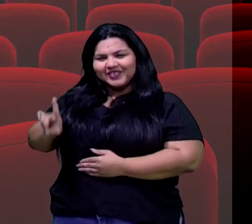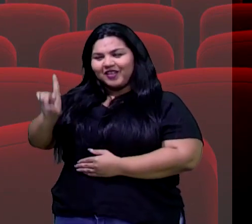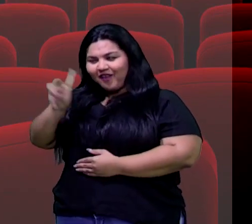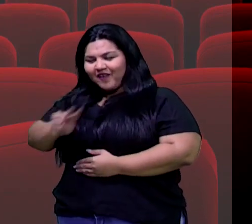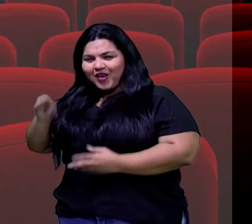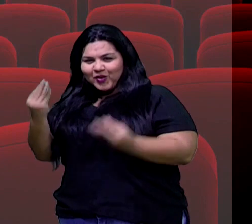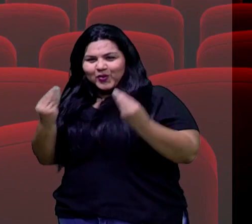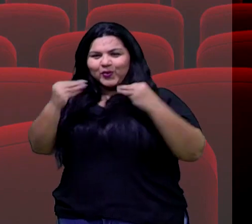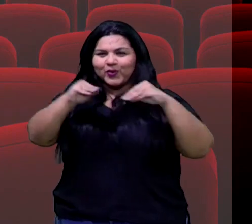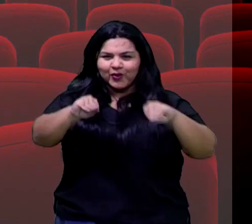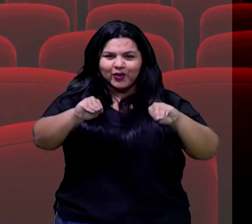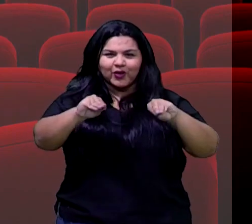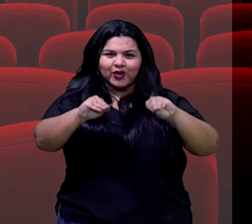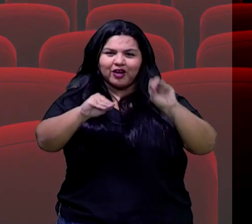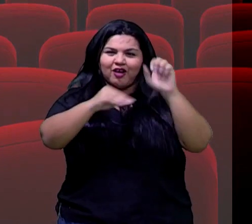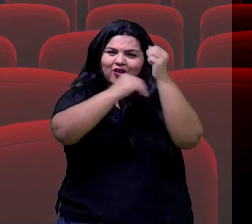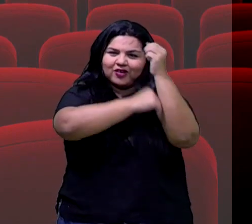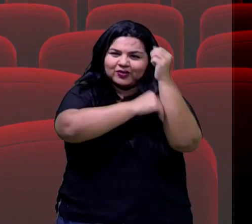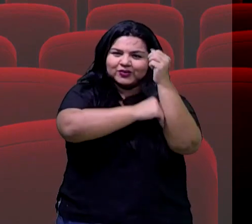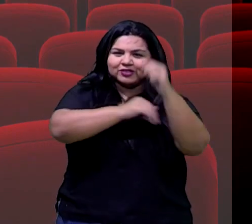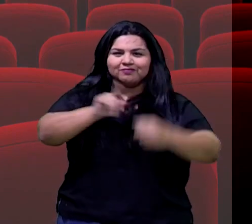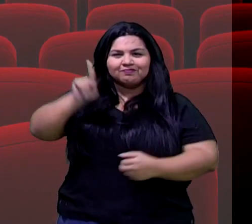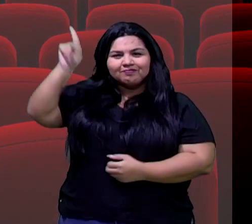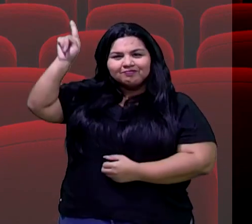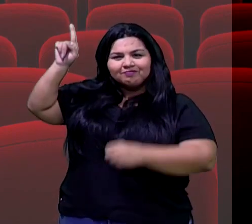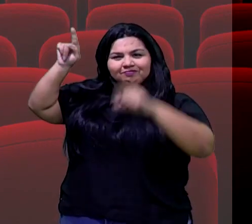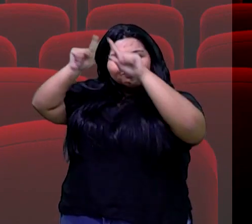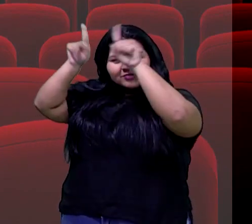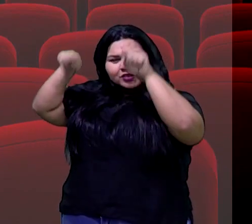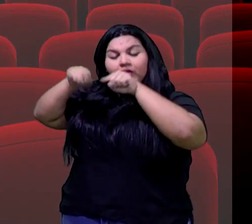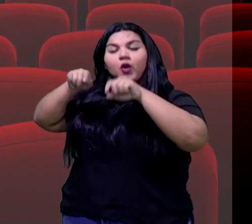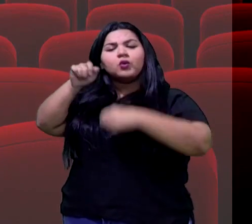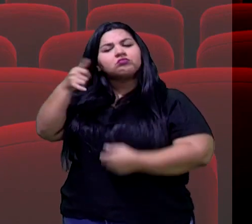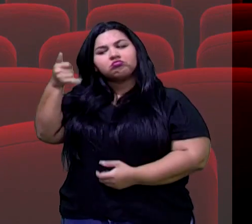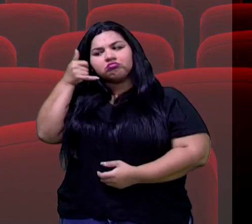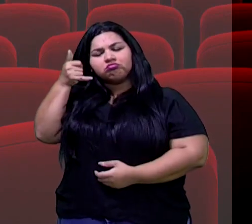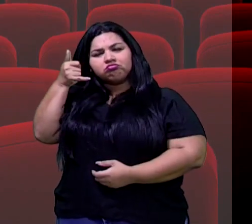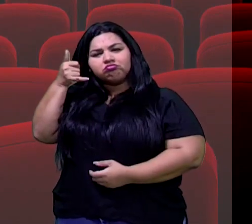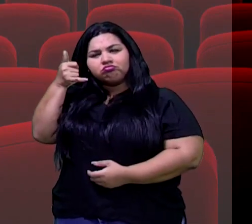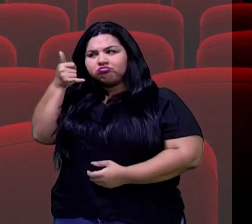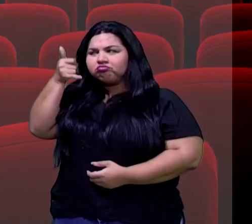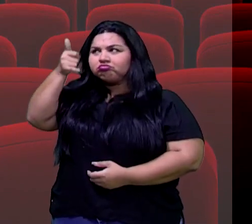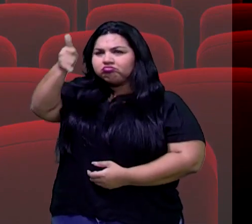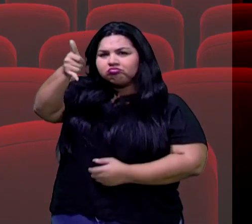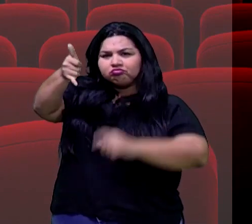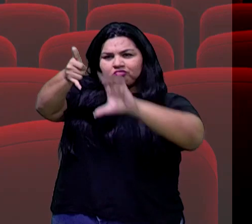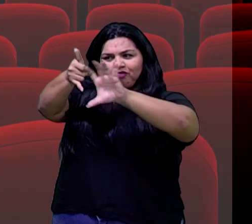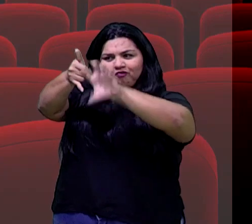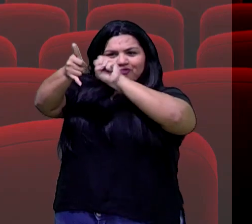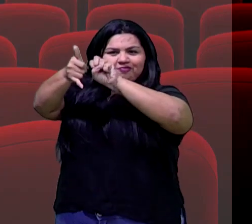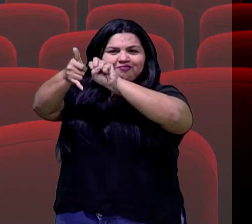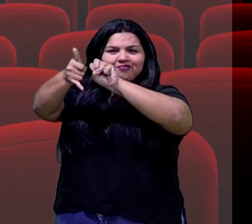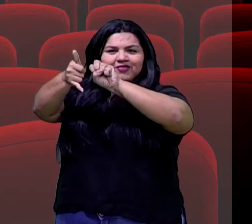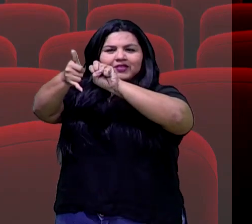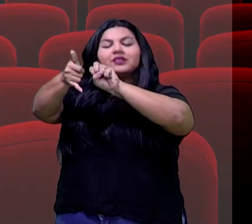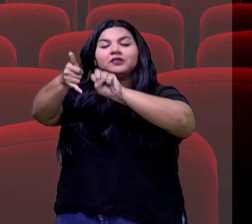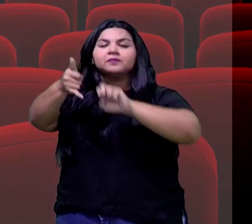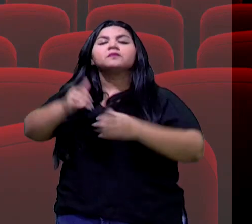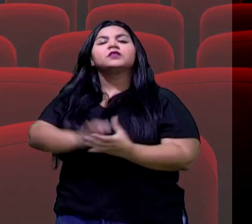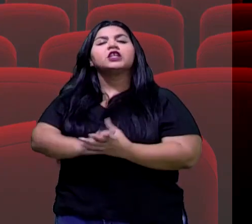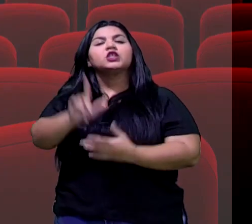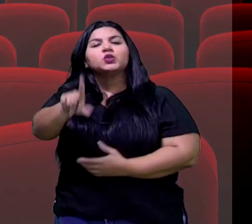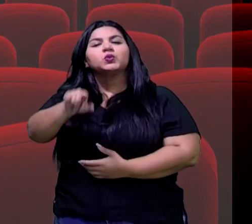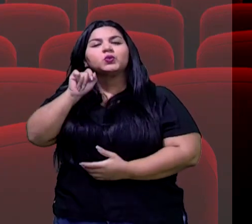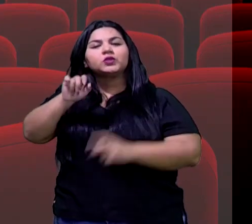colocar esse código e vocês vão poder usar a câmera do celular de vocês, quem puder utilizar, não é? Pra ajudar a gente a